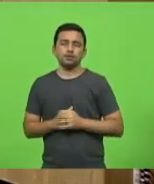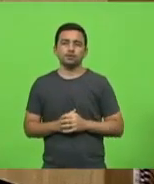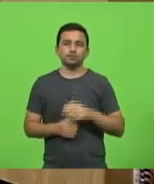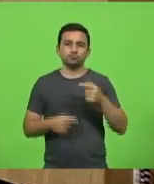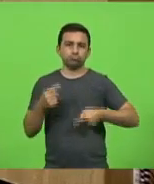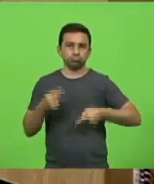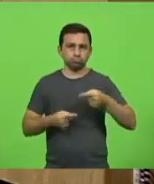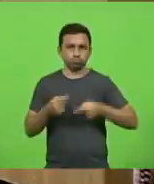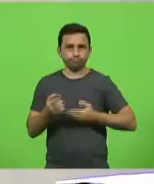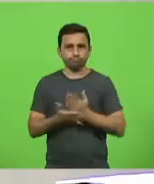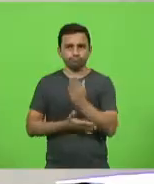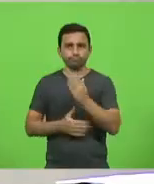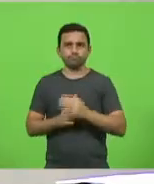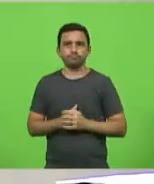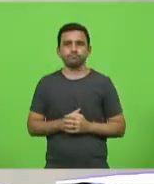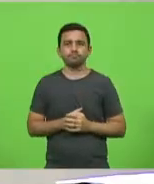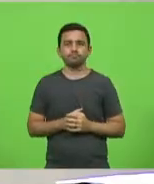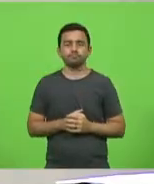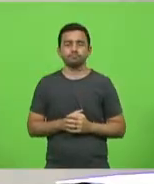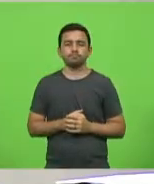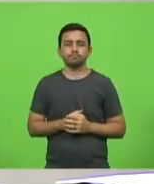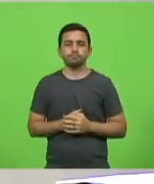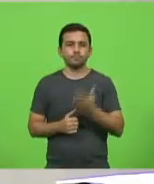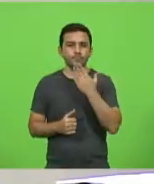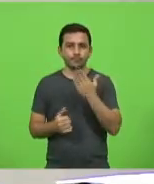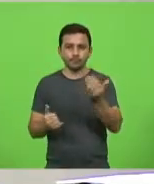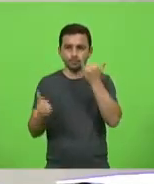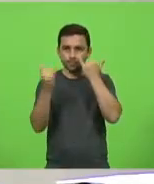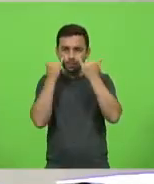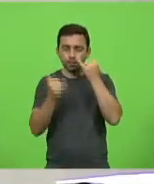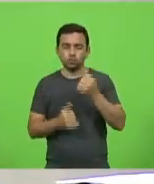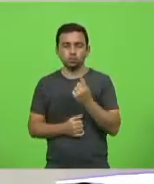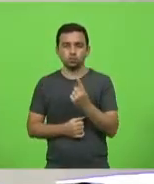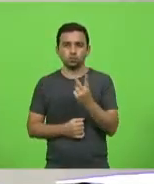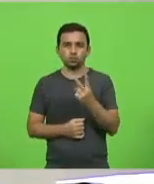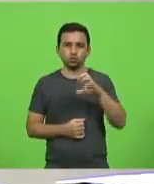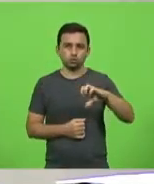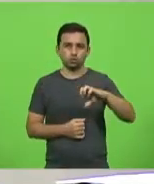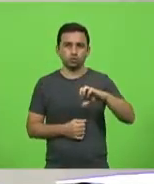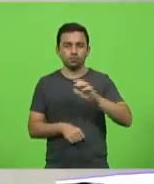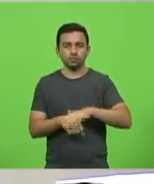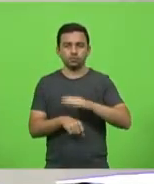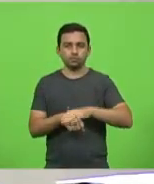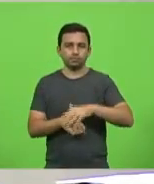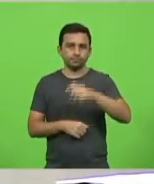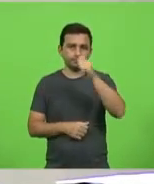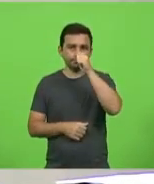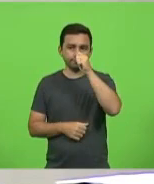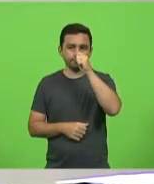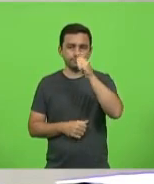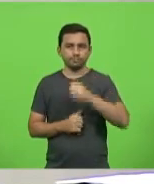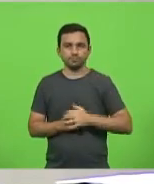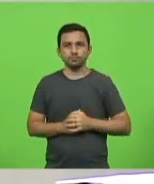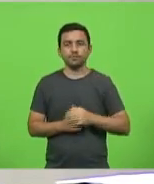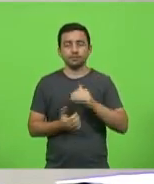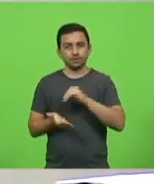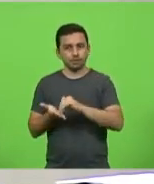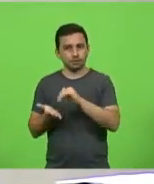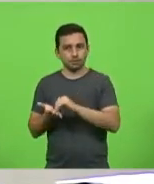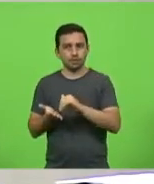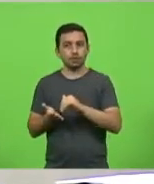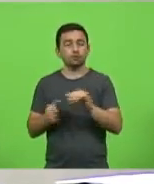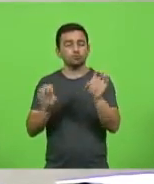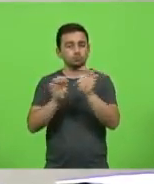aprovado. Pedido de informação, 129. Deputado João Amin. Solicita ao secretário do Estado da